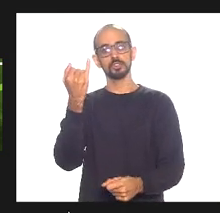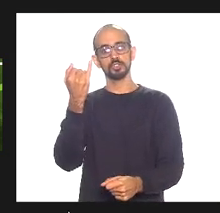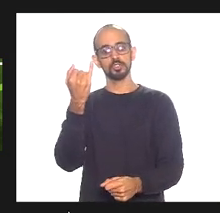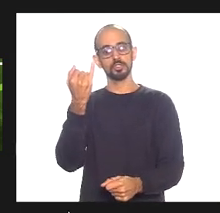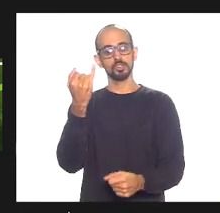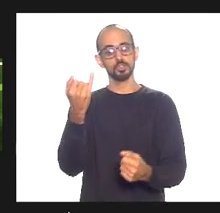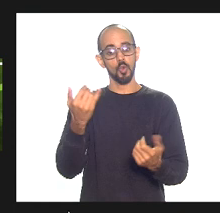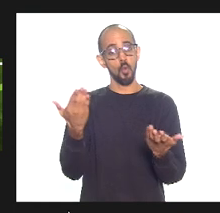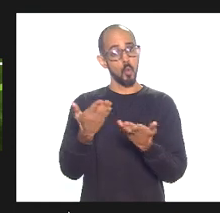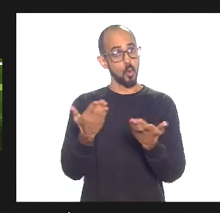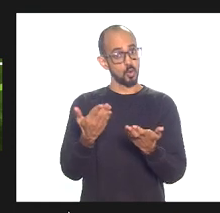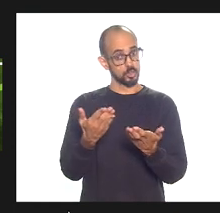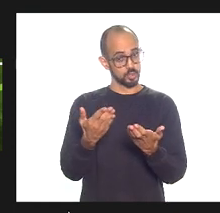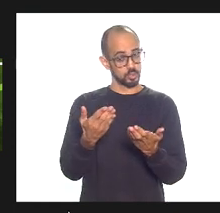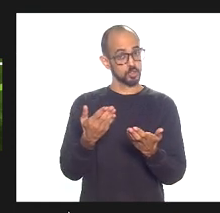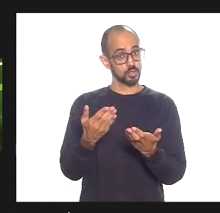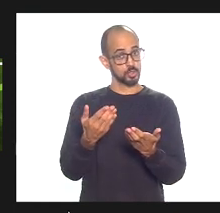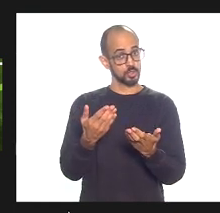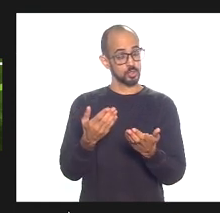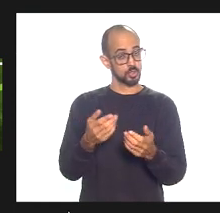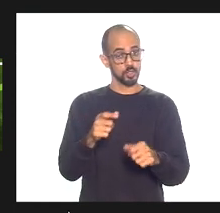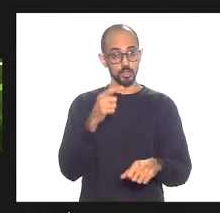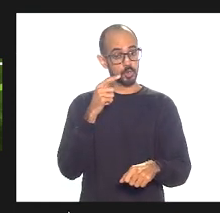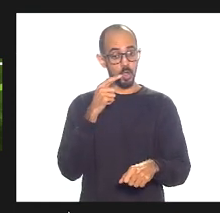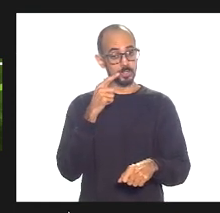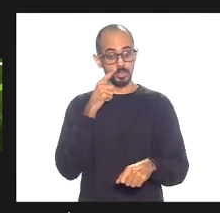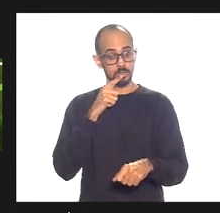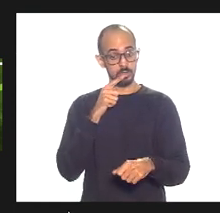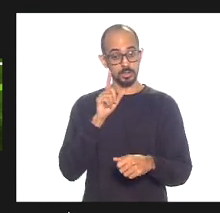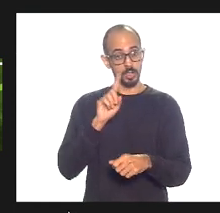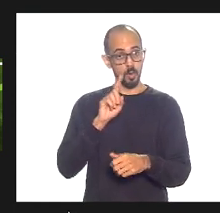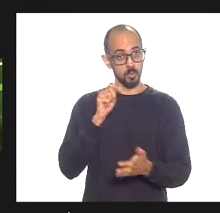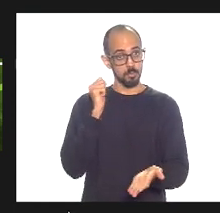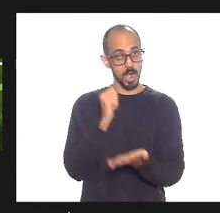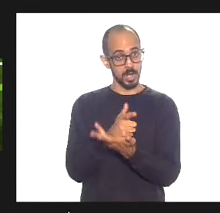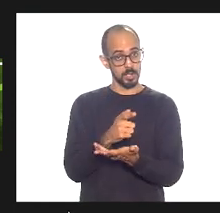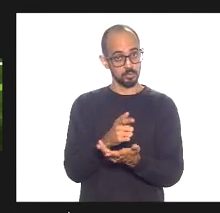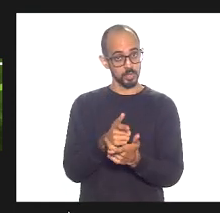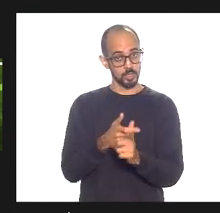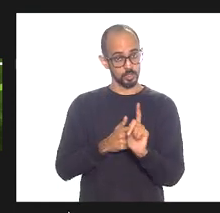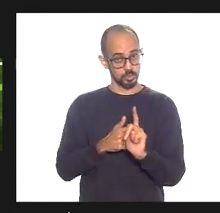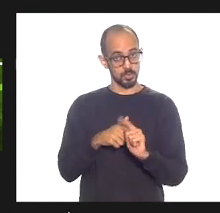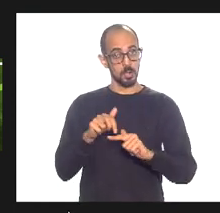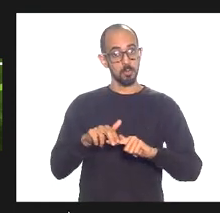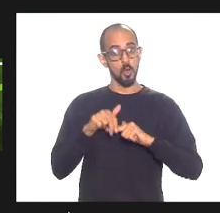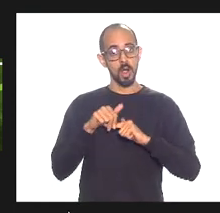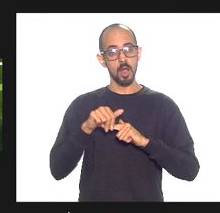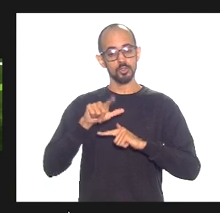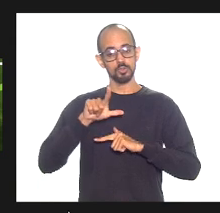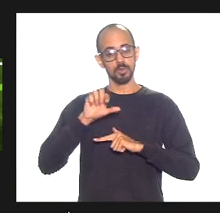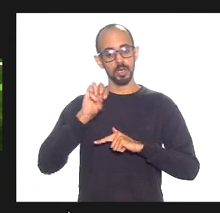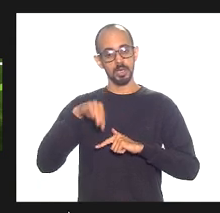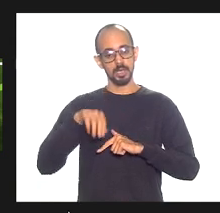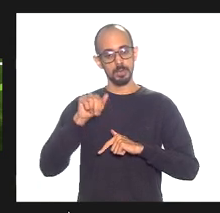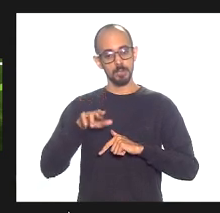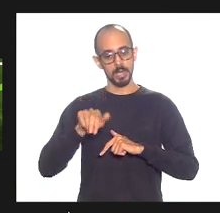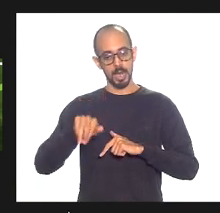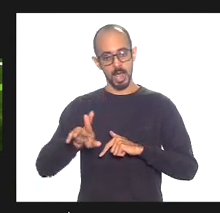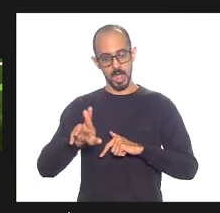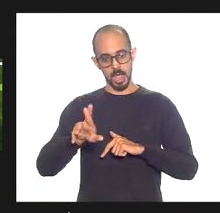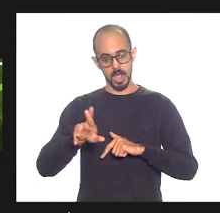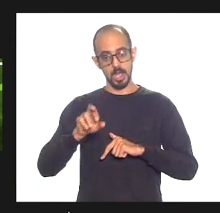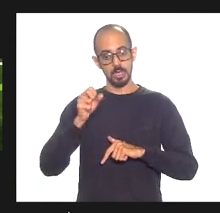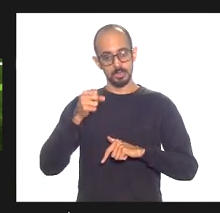faz a gente se pagar a dívida é um eliminar se aderimos com a responsabilidade devida não